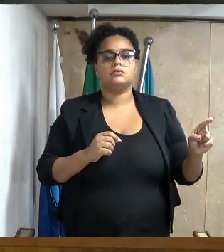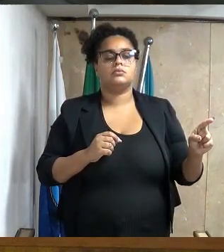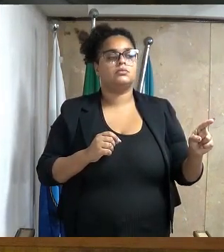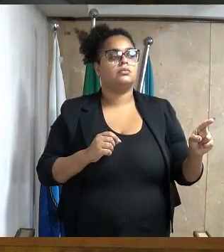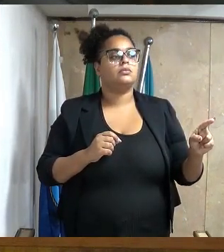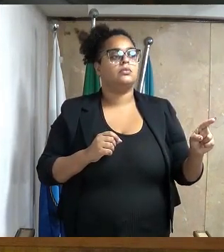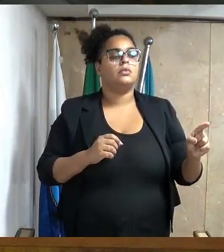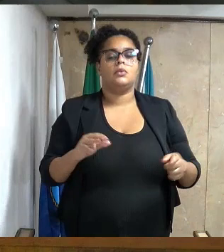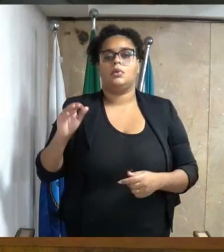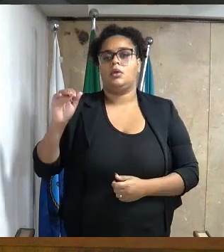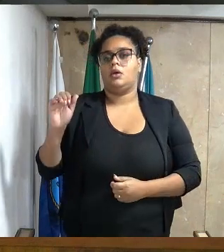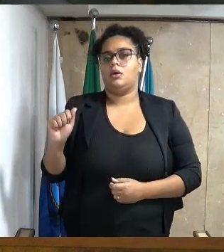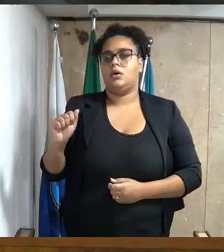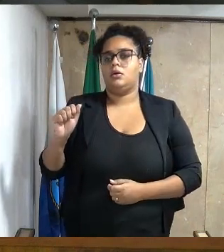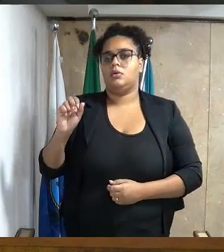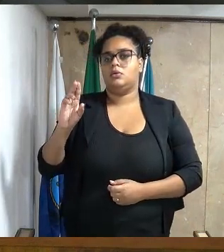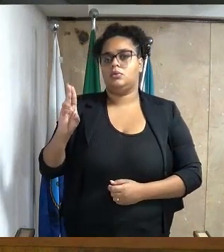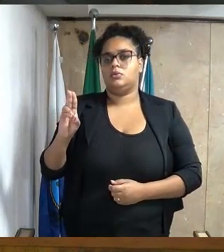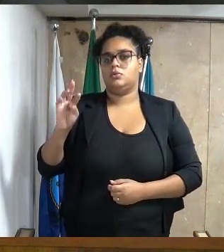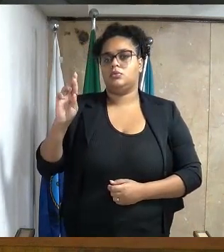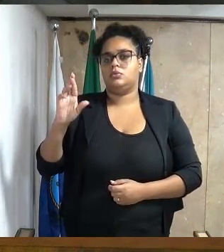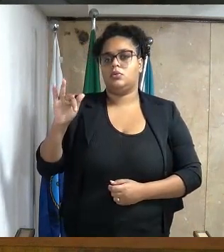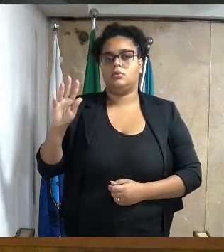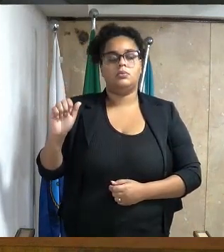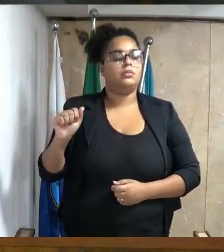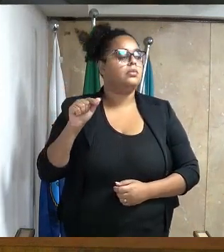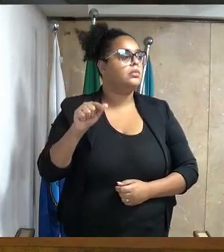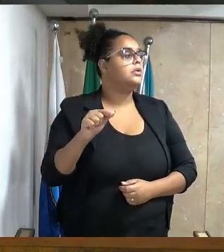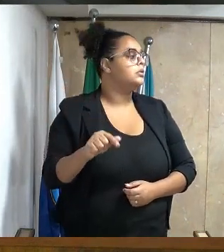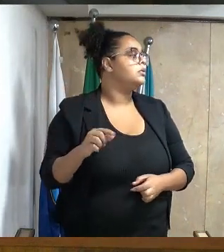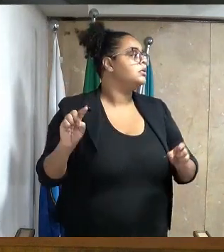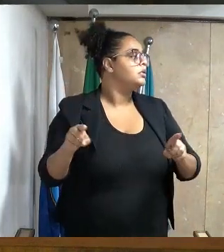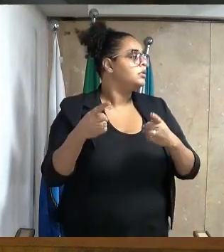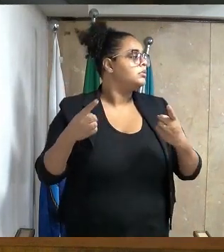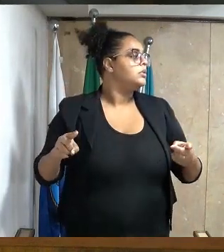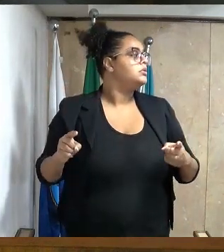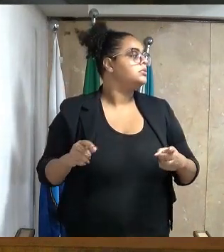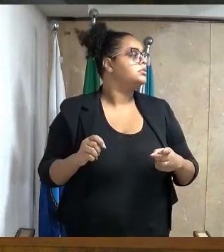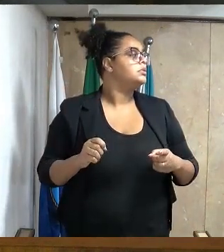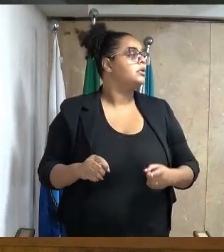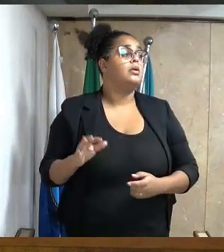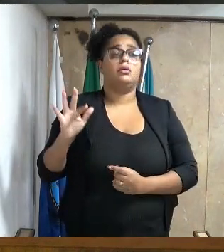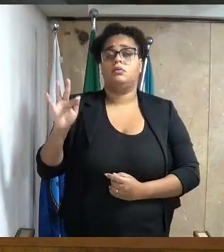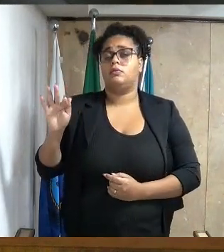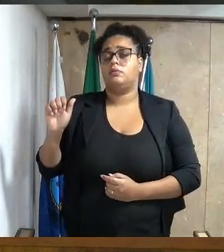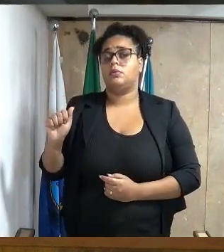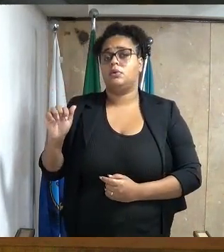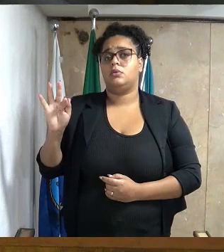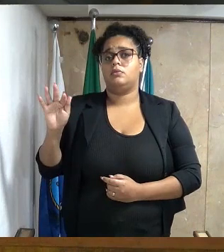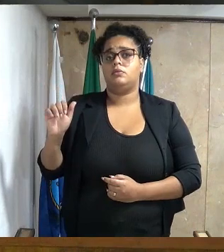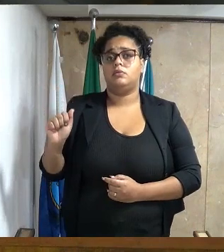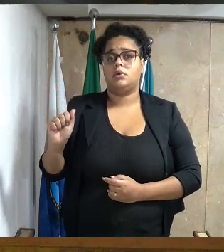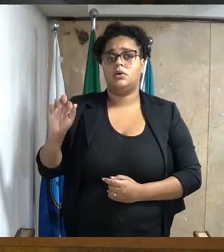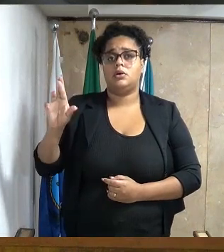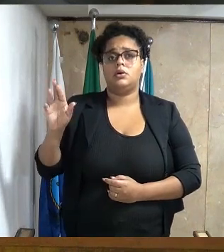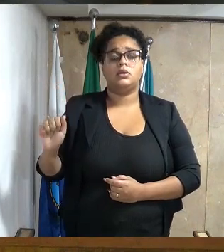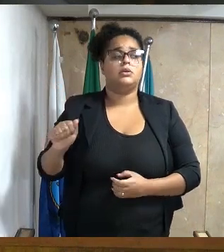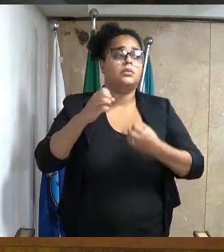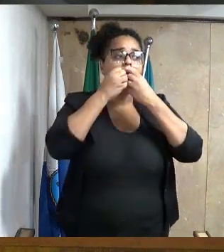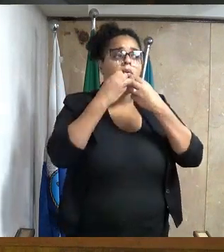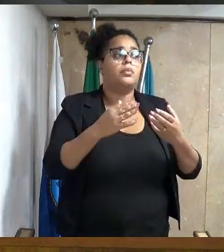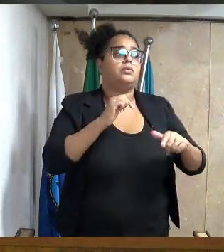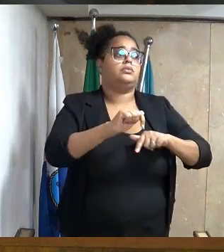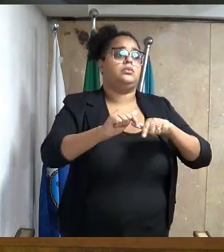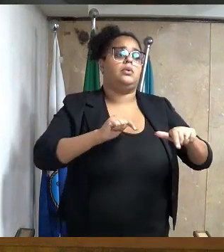Altomir Ferreira Lima Neto, maestro da banda marcial e fanfarras, em celebração e presidivo trabalho,